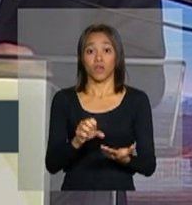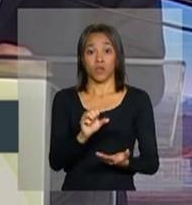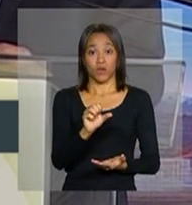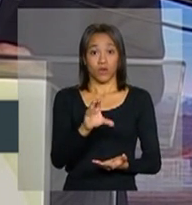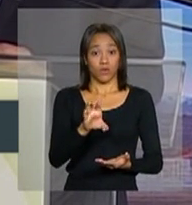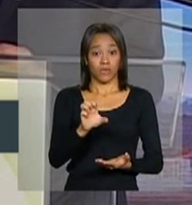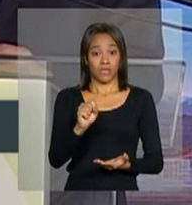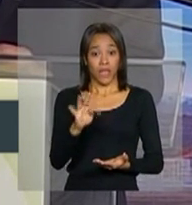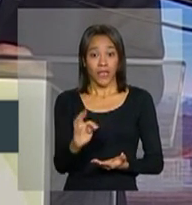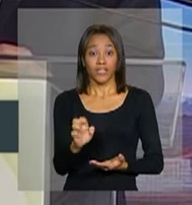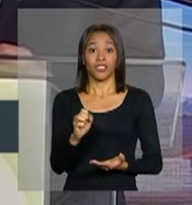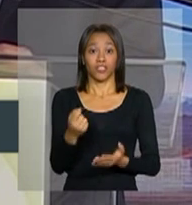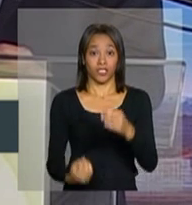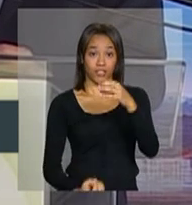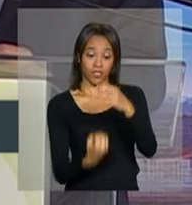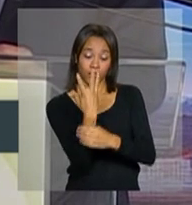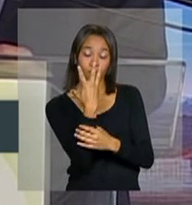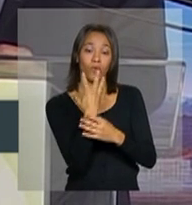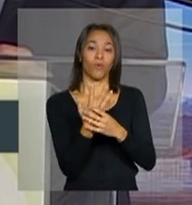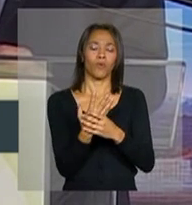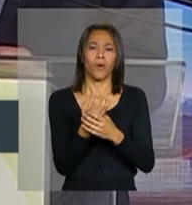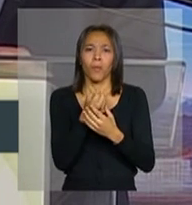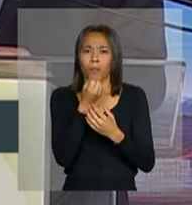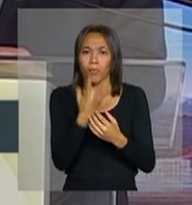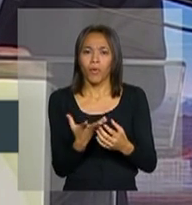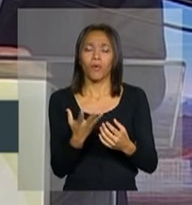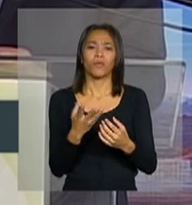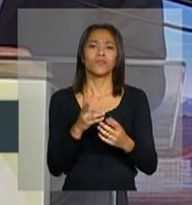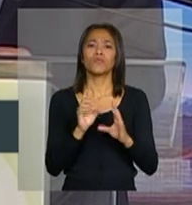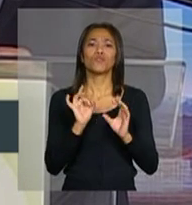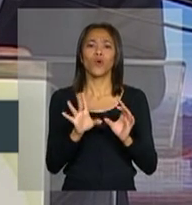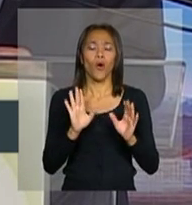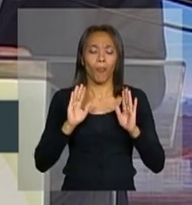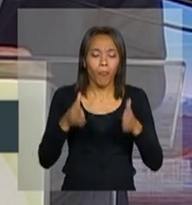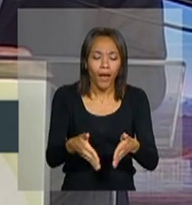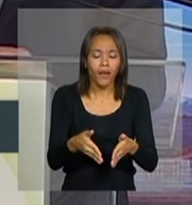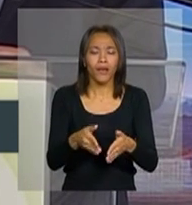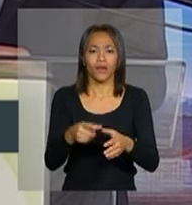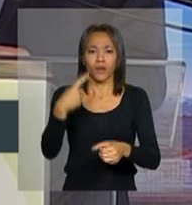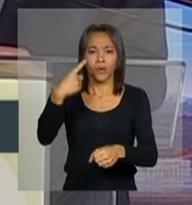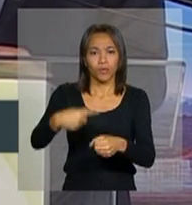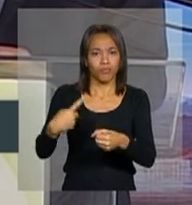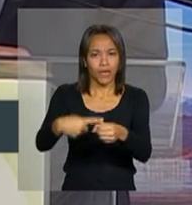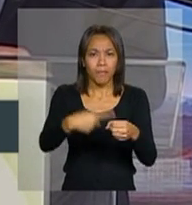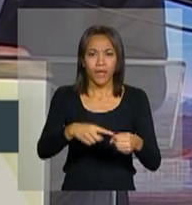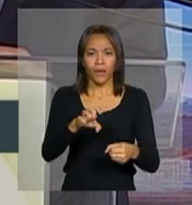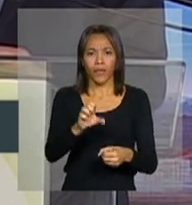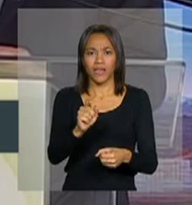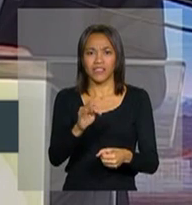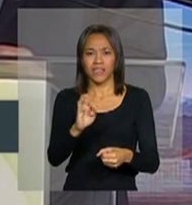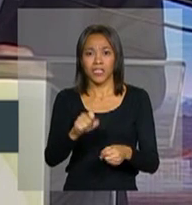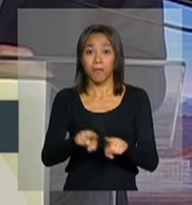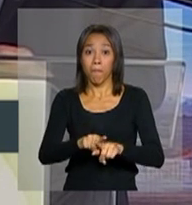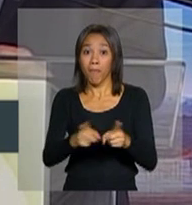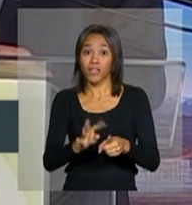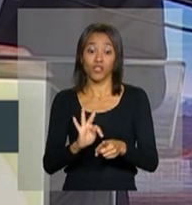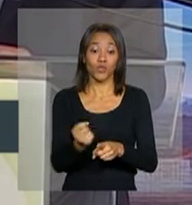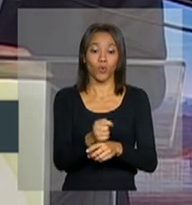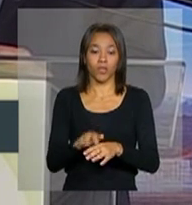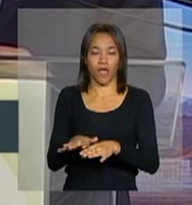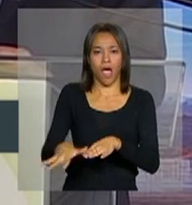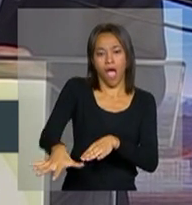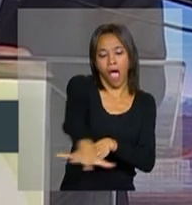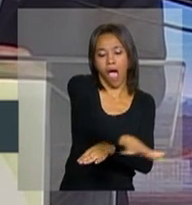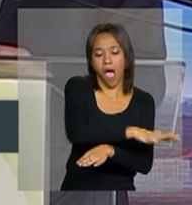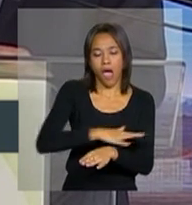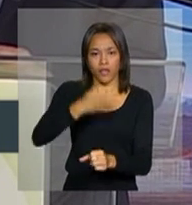para gerar benefícios crescentes não apenas para o município distrito mas para toda a região de influência da hidrelétrica